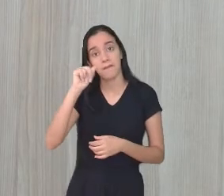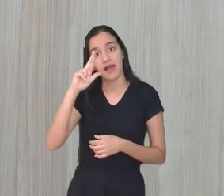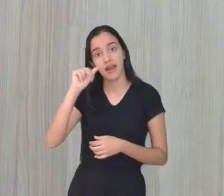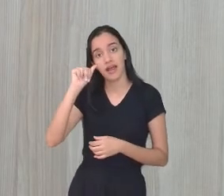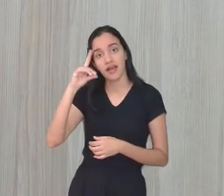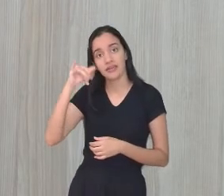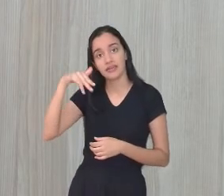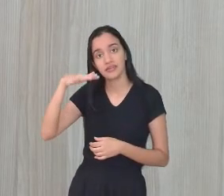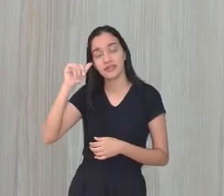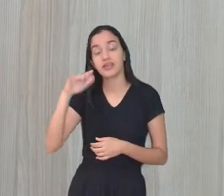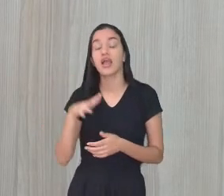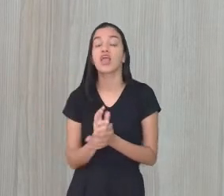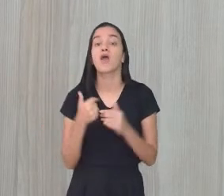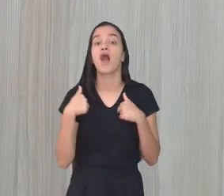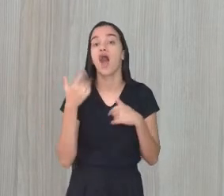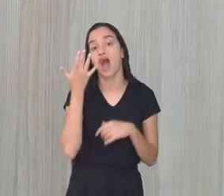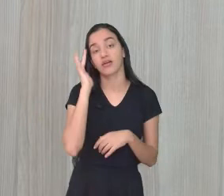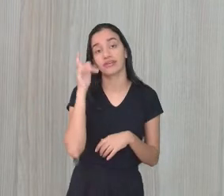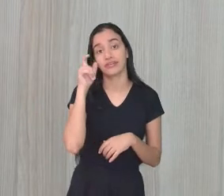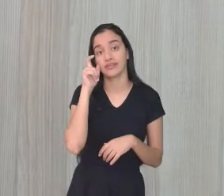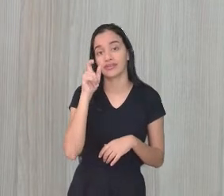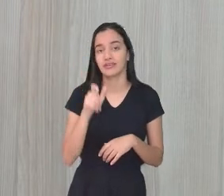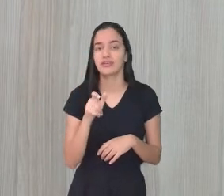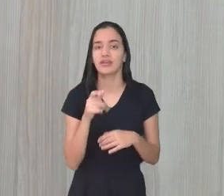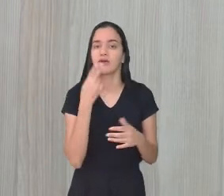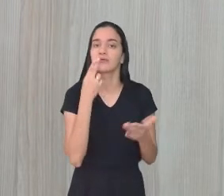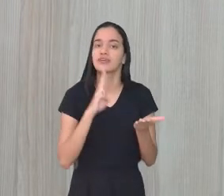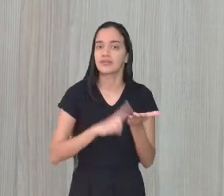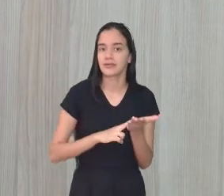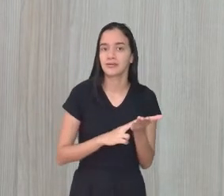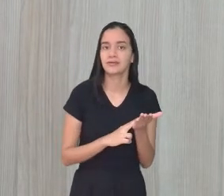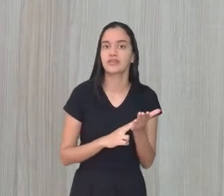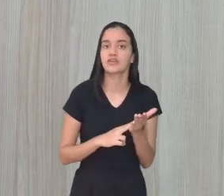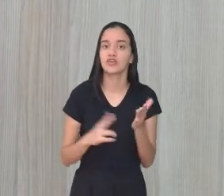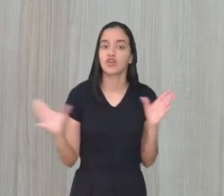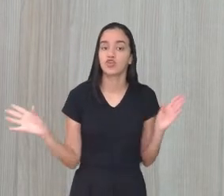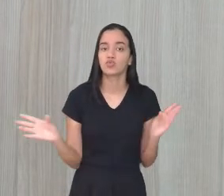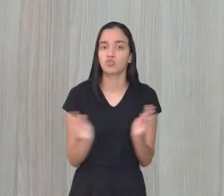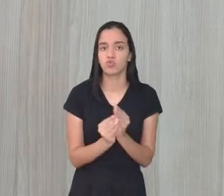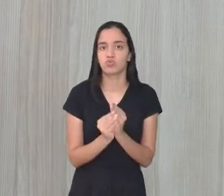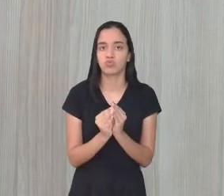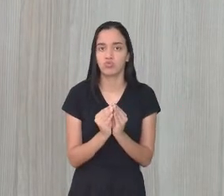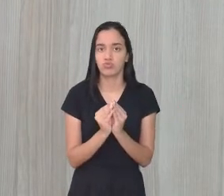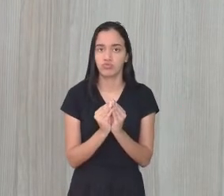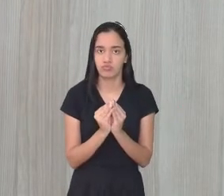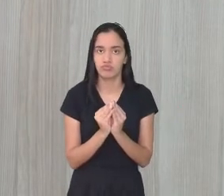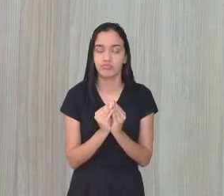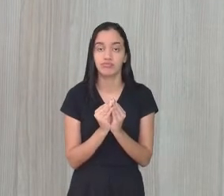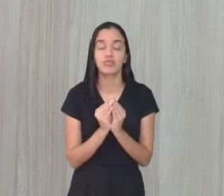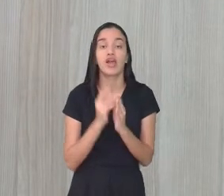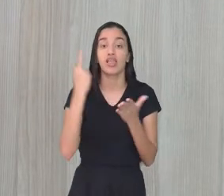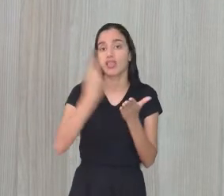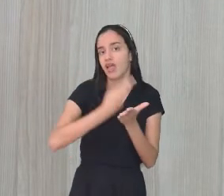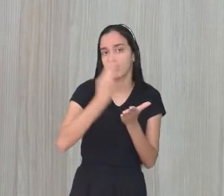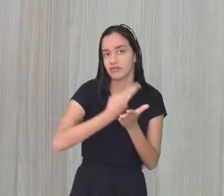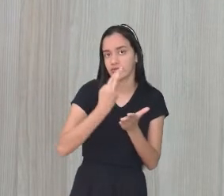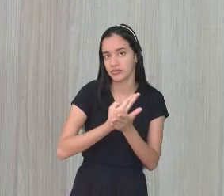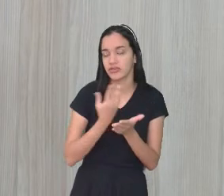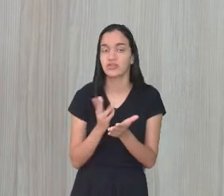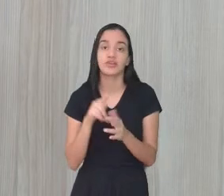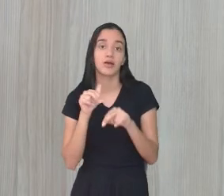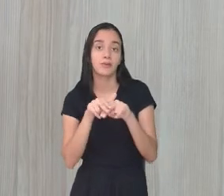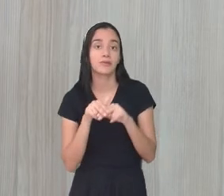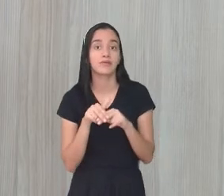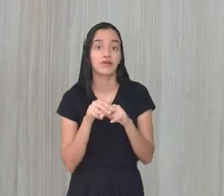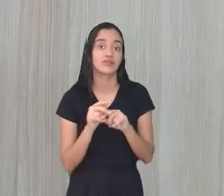Eu acho interessante colocar todas as, assim, várias cartas dos leitores juntas, numa sessão especial da revista ou do jornal, por causa